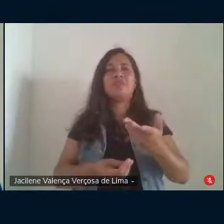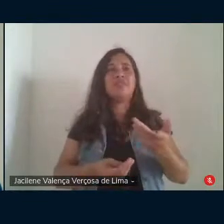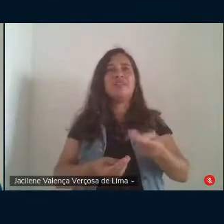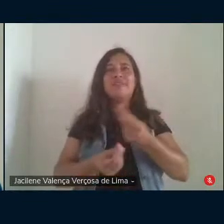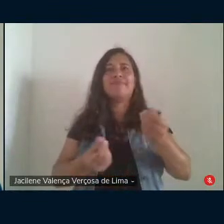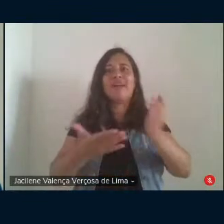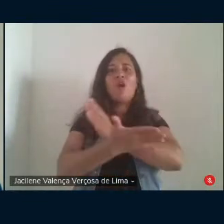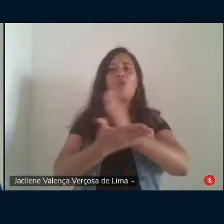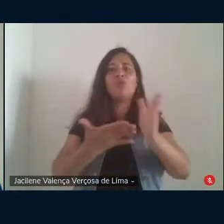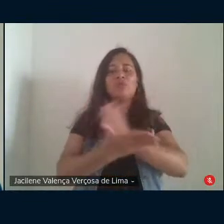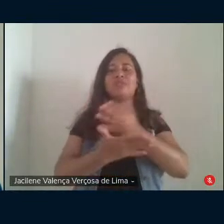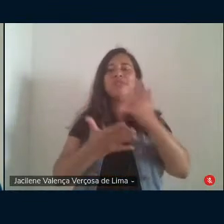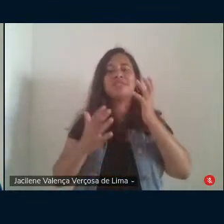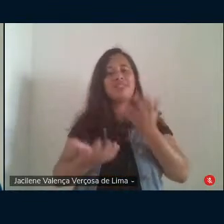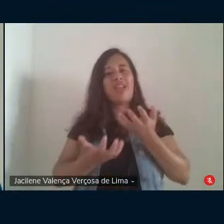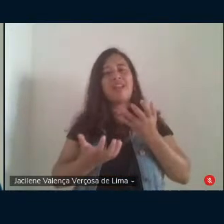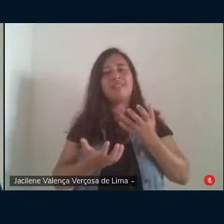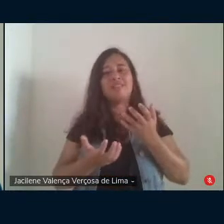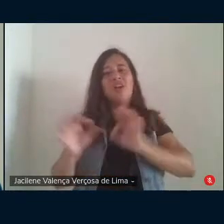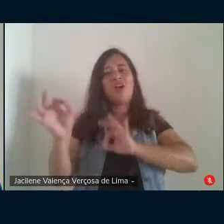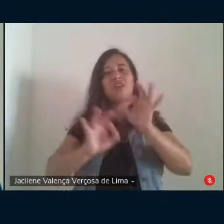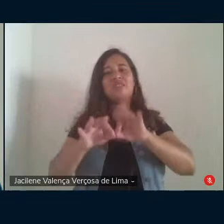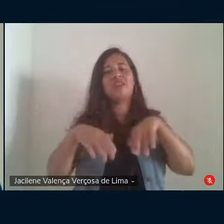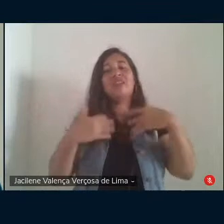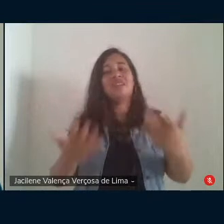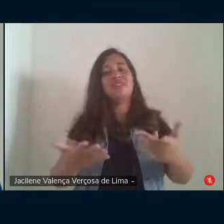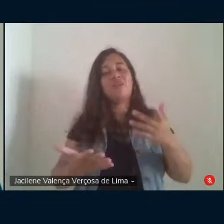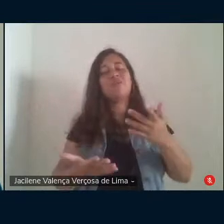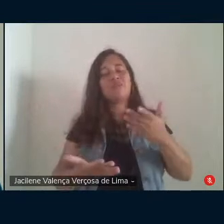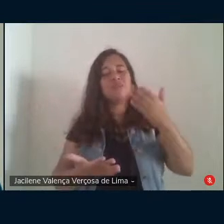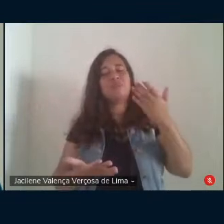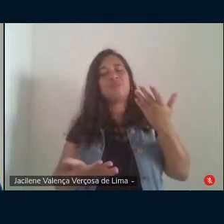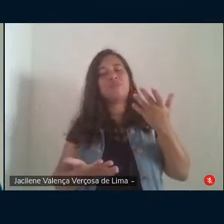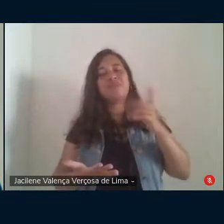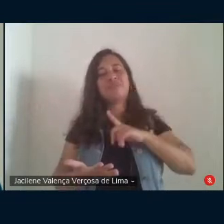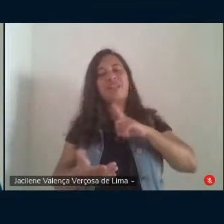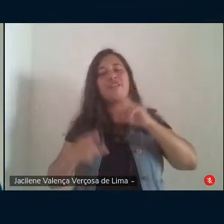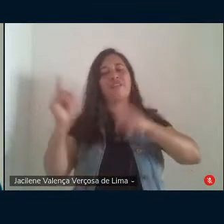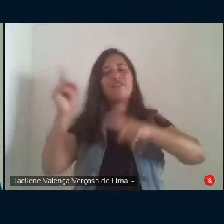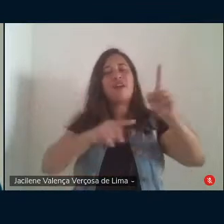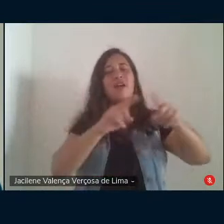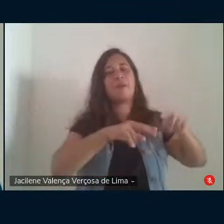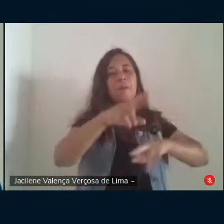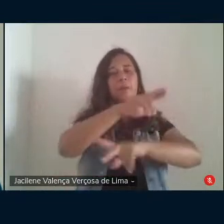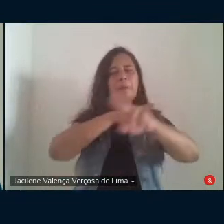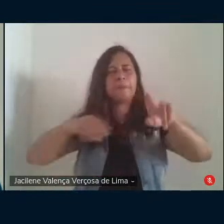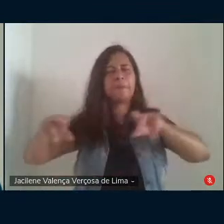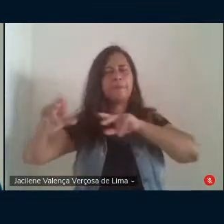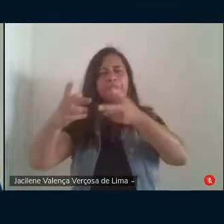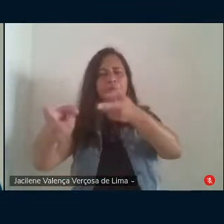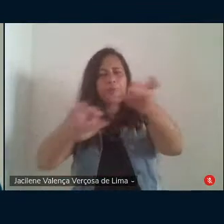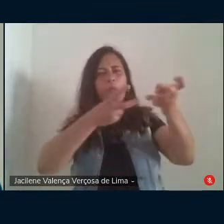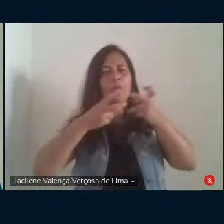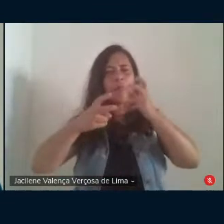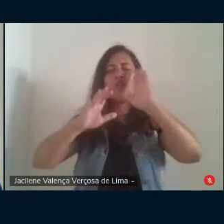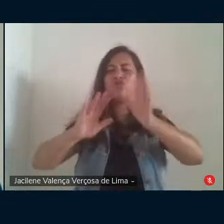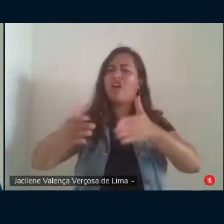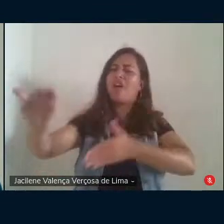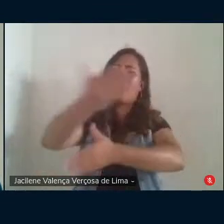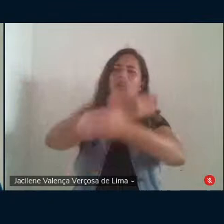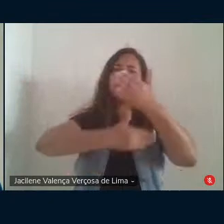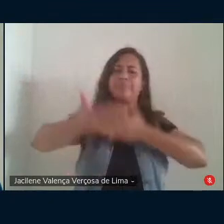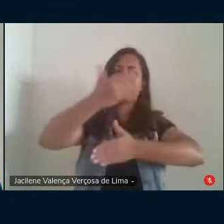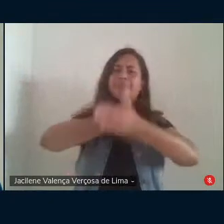preferem formular. Na realidade provavelmente tem um pouco das várias e diferentes percepções já compartilhadas por